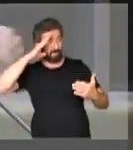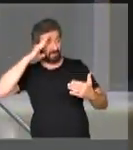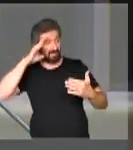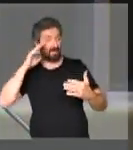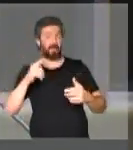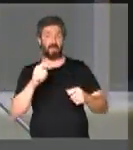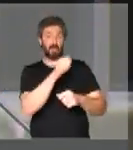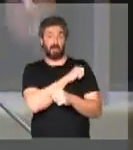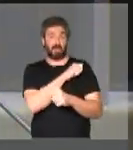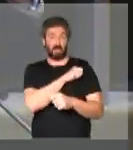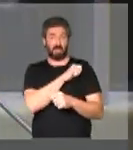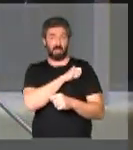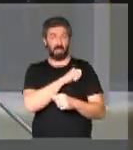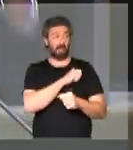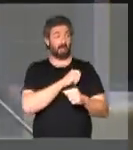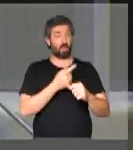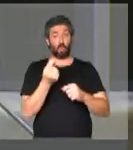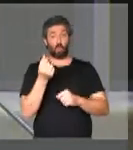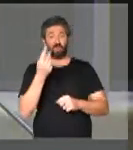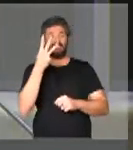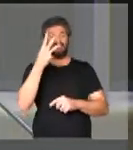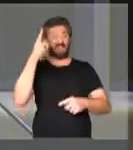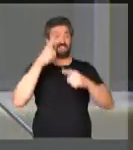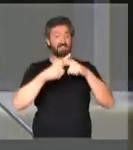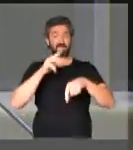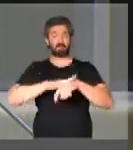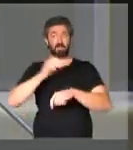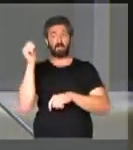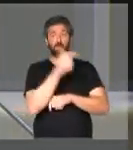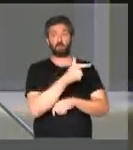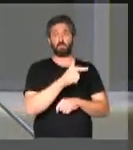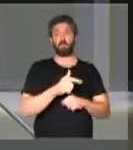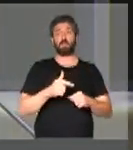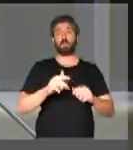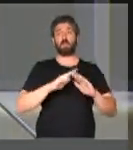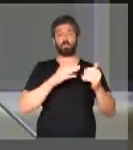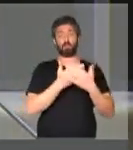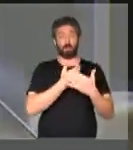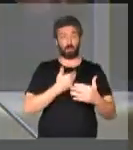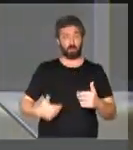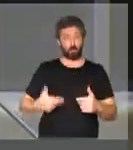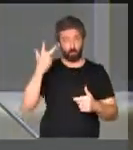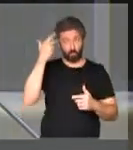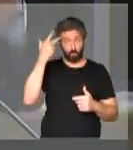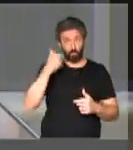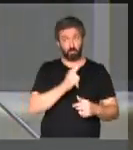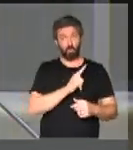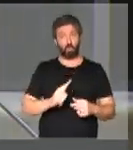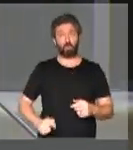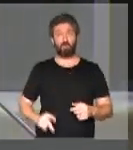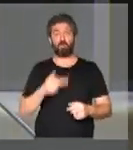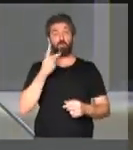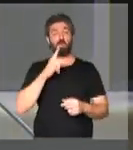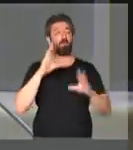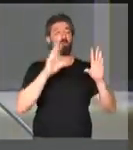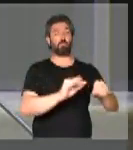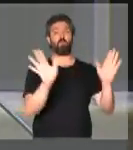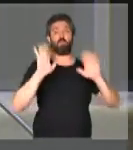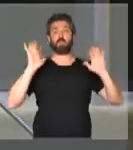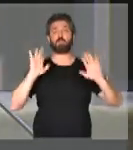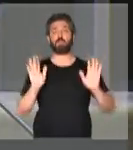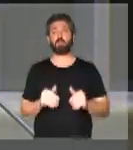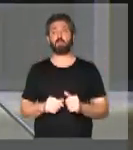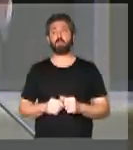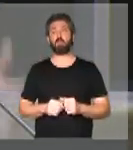onde os alunos custam três vezes o que custa um aluno na rede pública comum, o governo disse que não fará nenhum